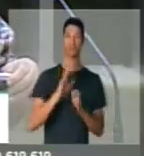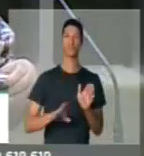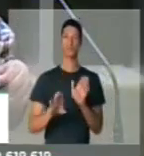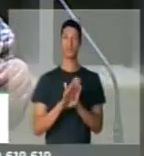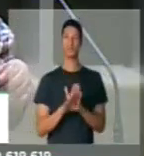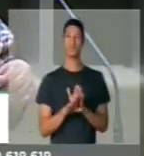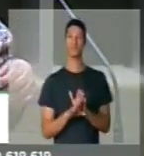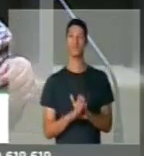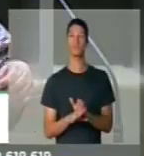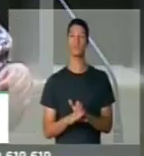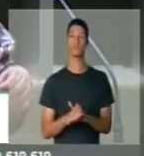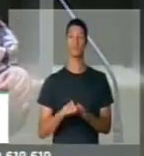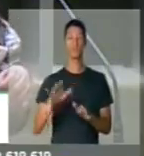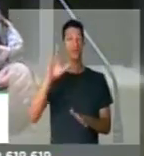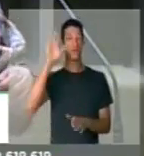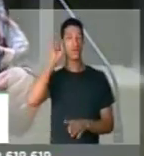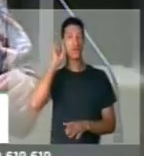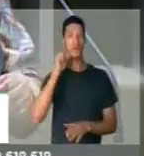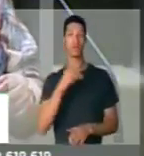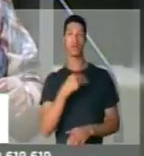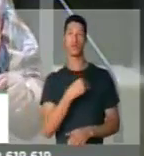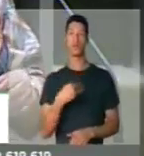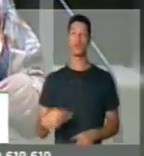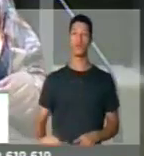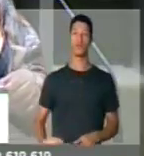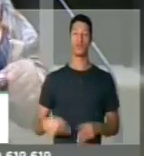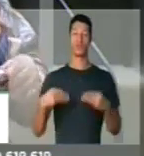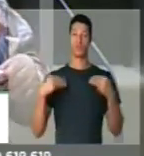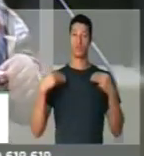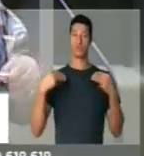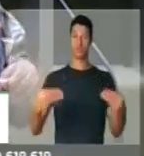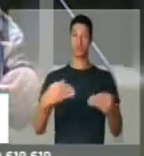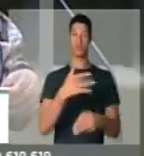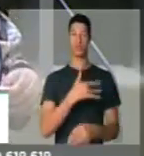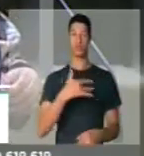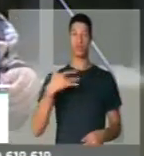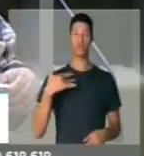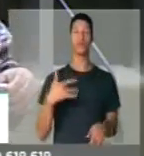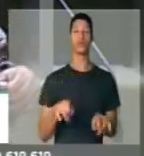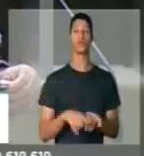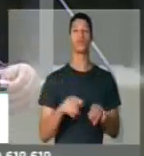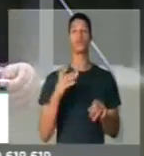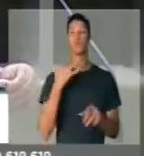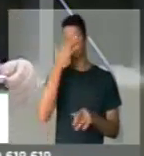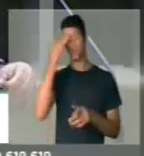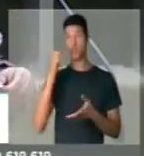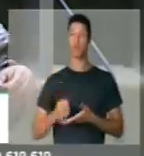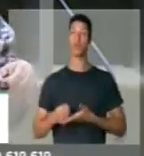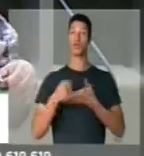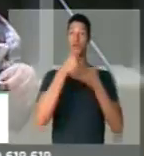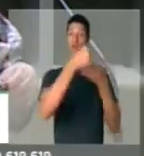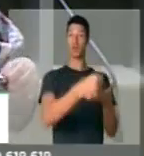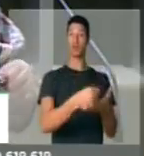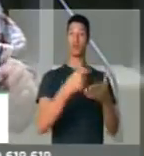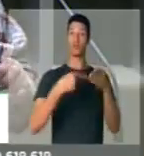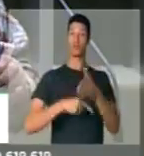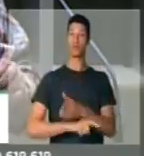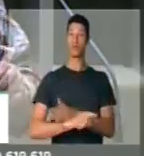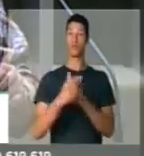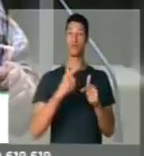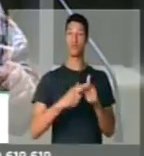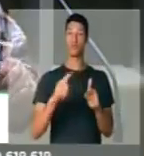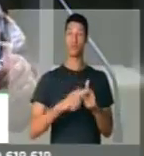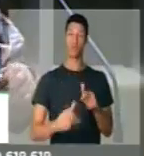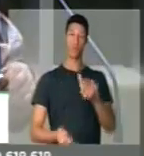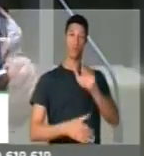chegue a avó, aos ouvidos do Ministro da Saúde e de quem mais possa levar a ele esse grave problema